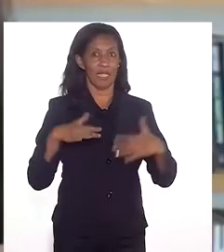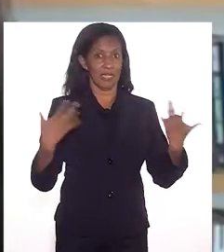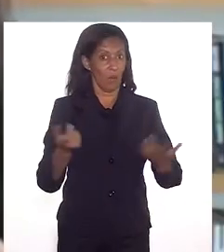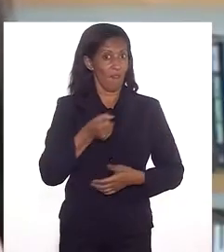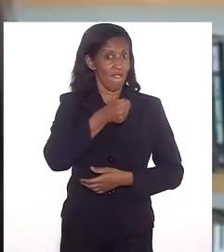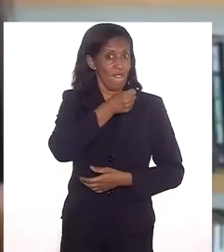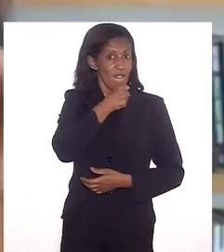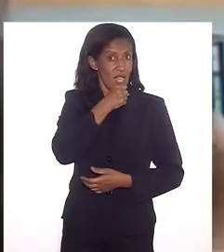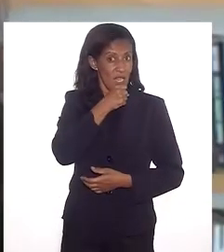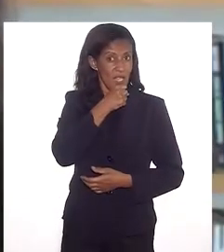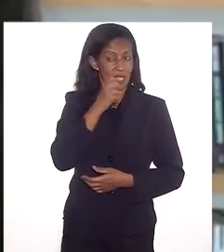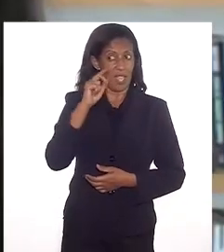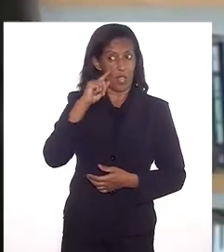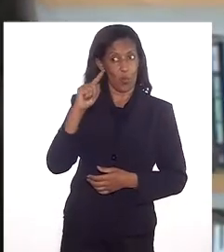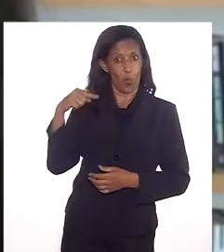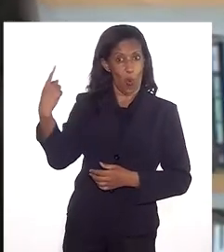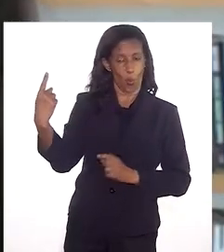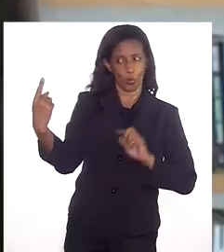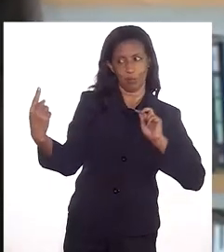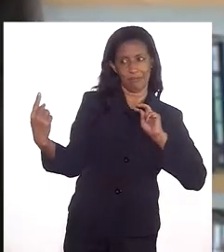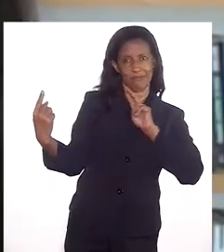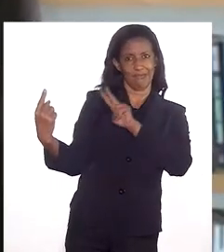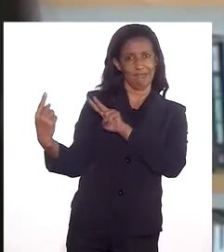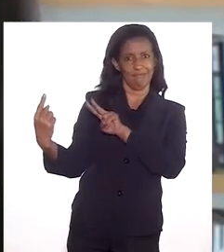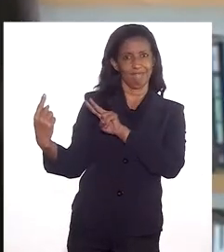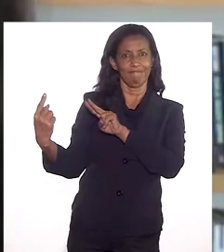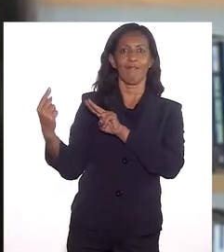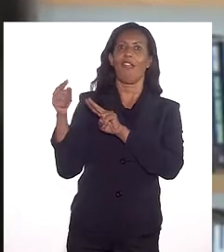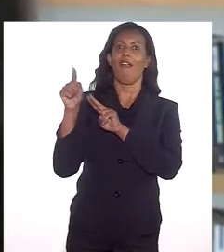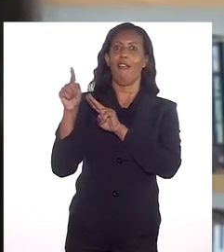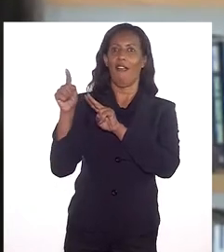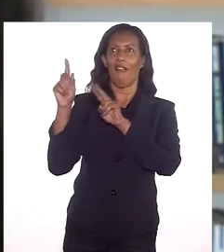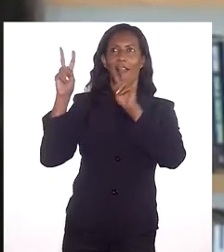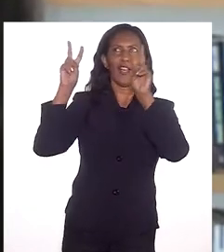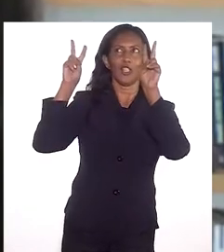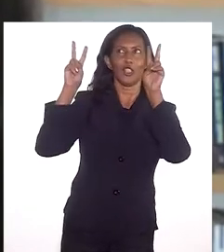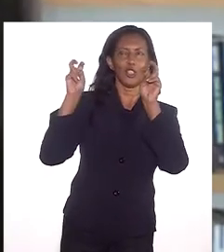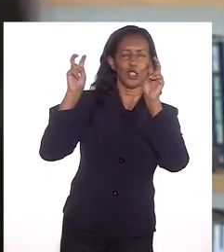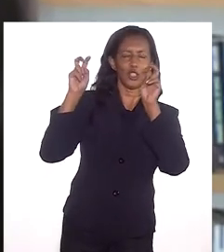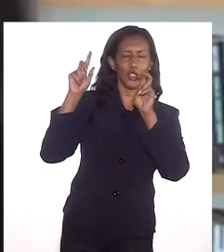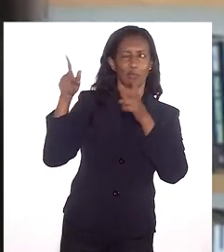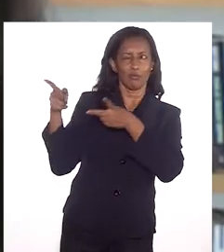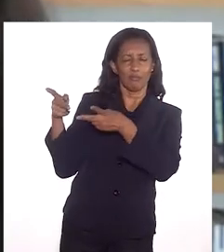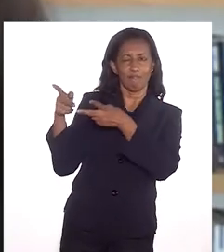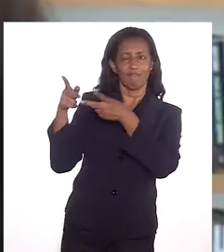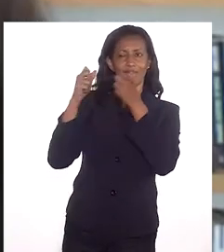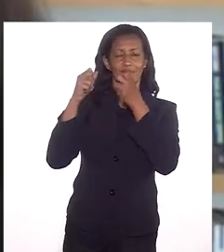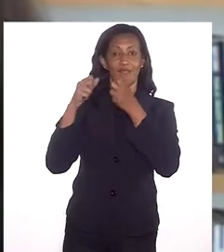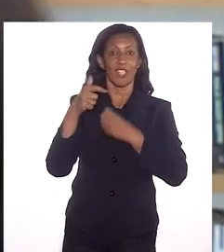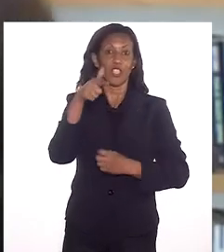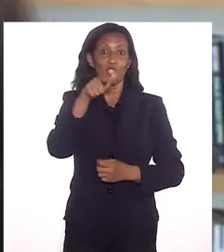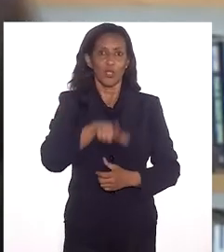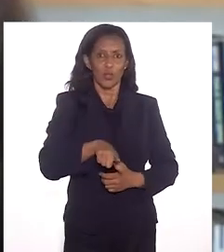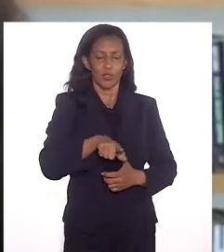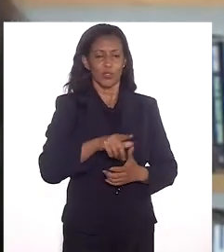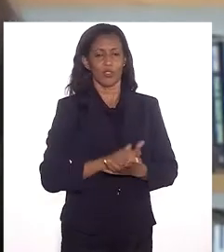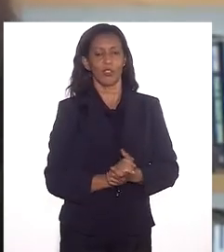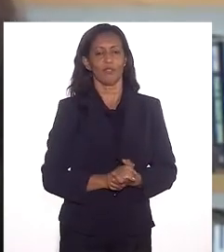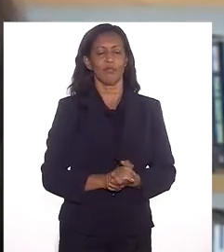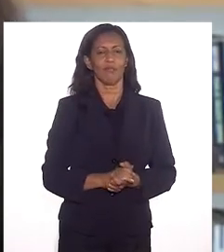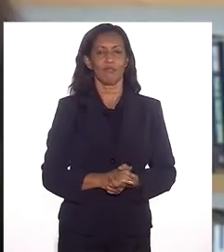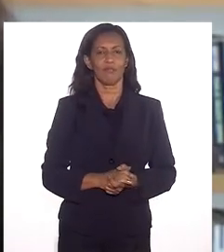Então, a velhice está sempre no outro lugar. O título saiu dessa conversa. E, de novo,